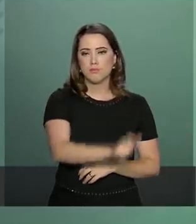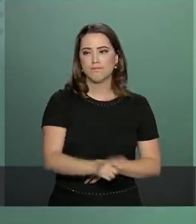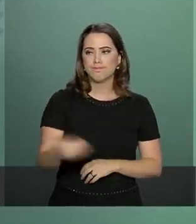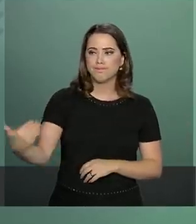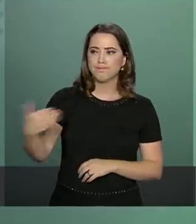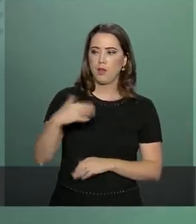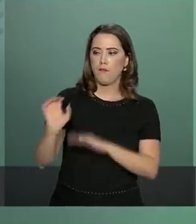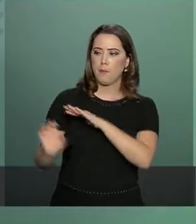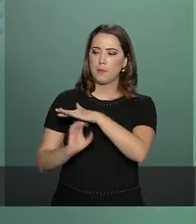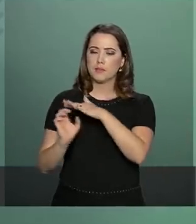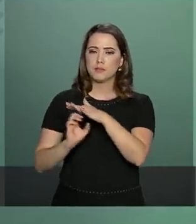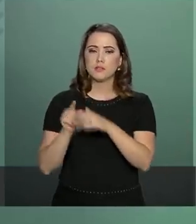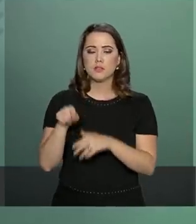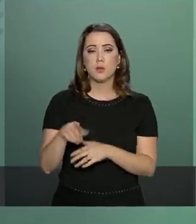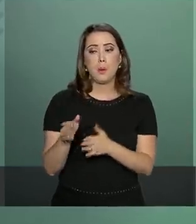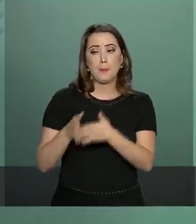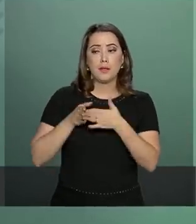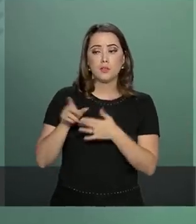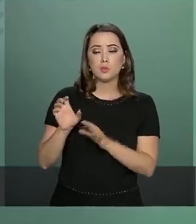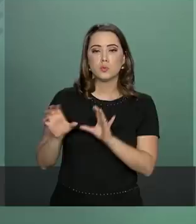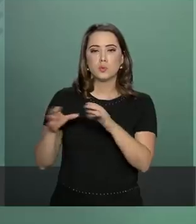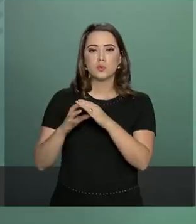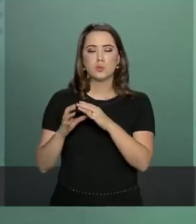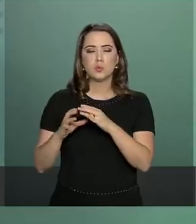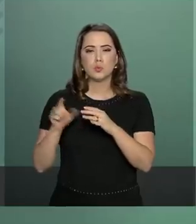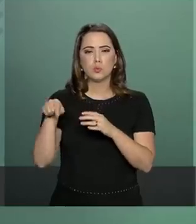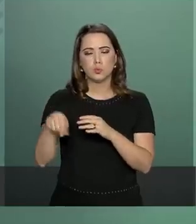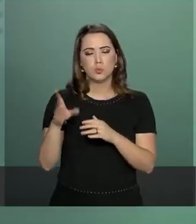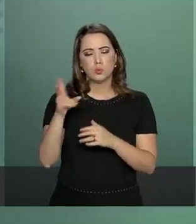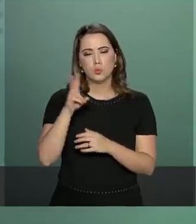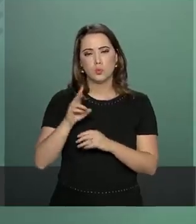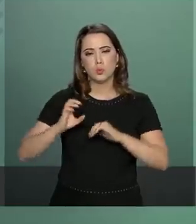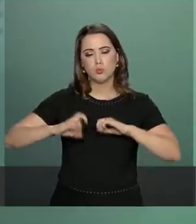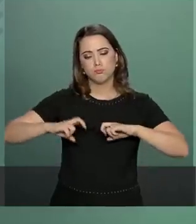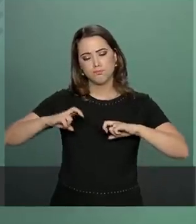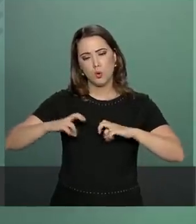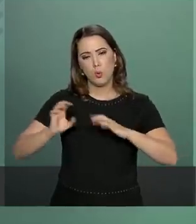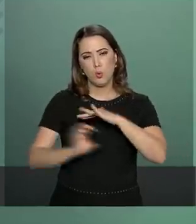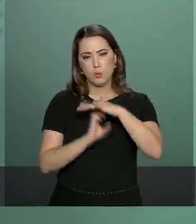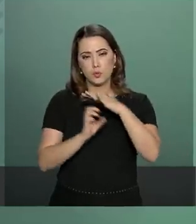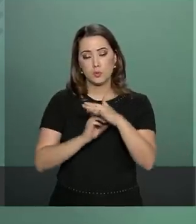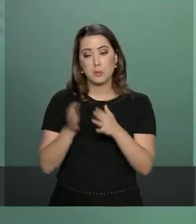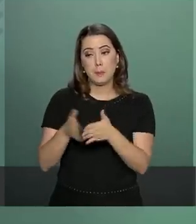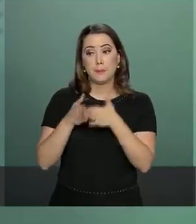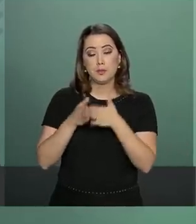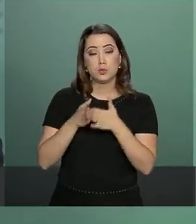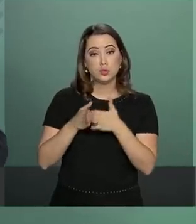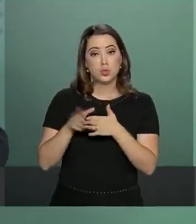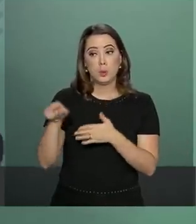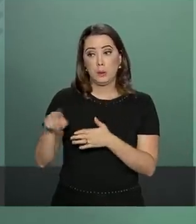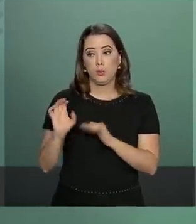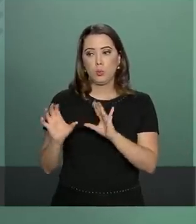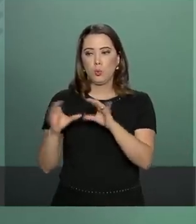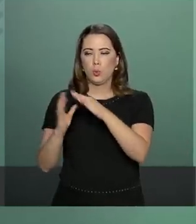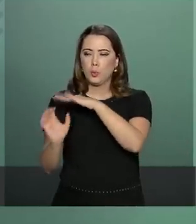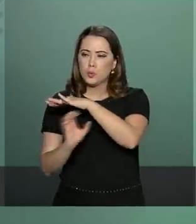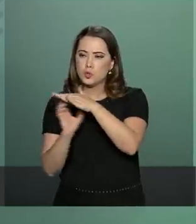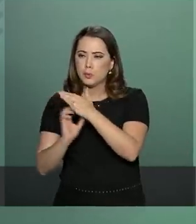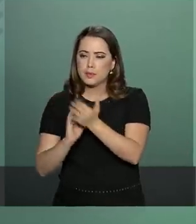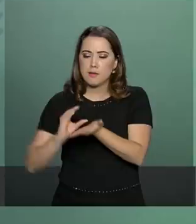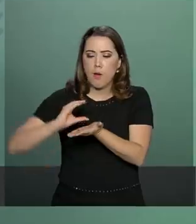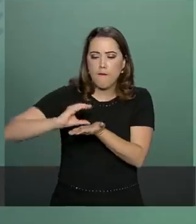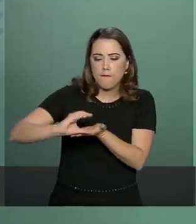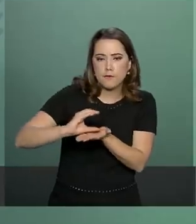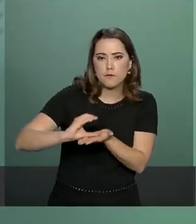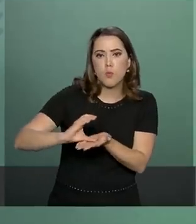solicitar-lhe que cada vez mais avance em direção ao futuro do nosso país por meio de investimento por meio de aumento